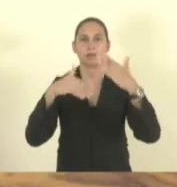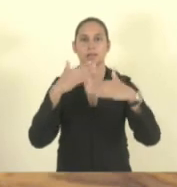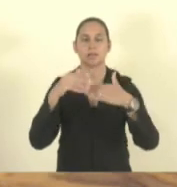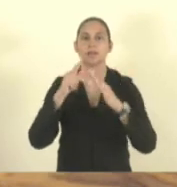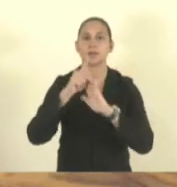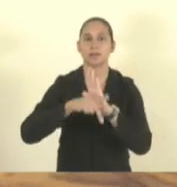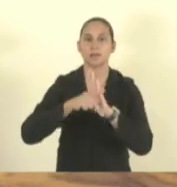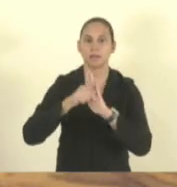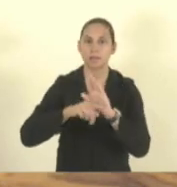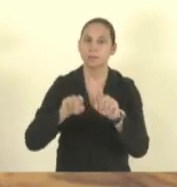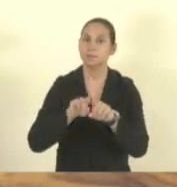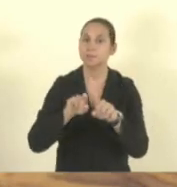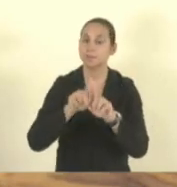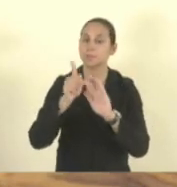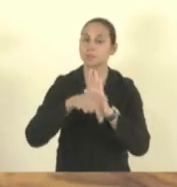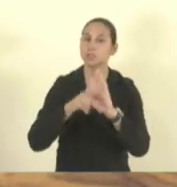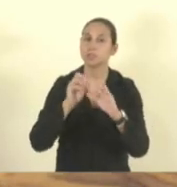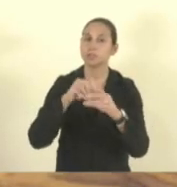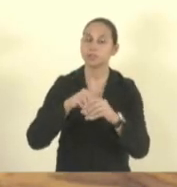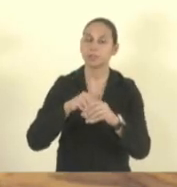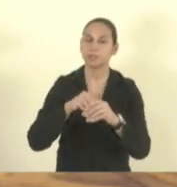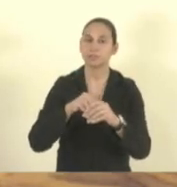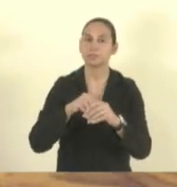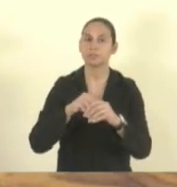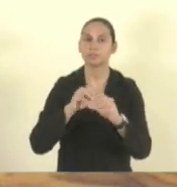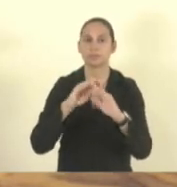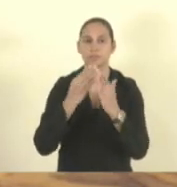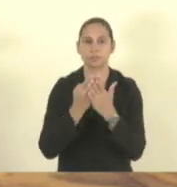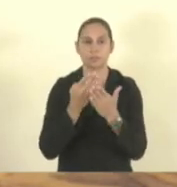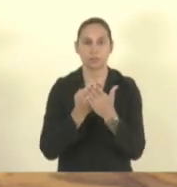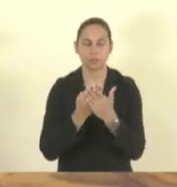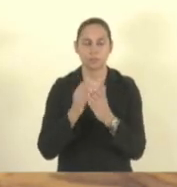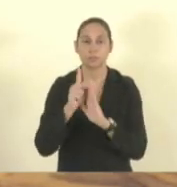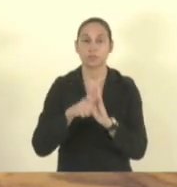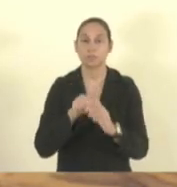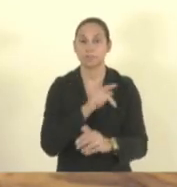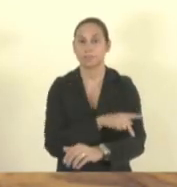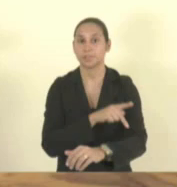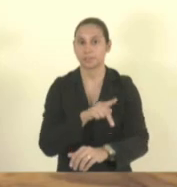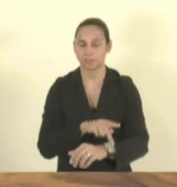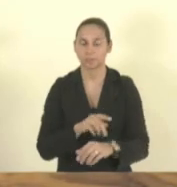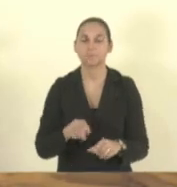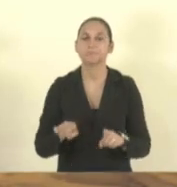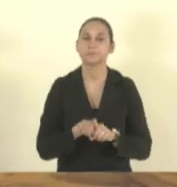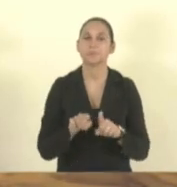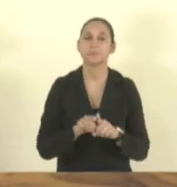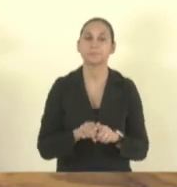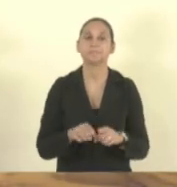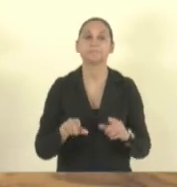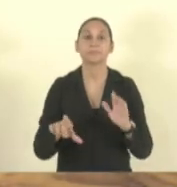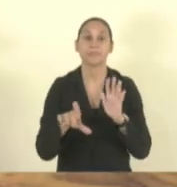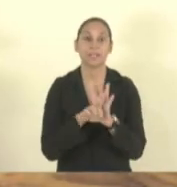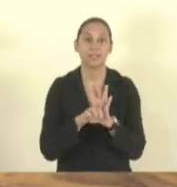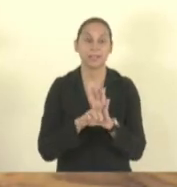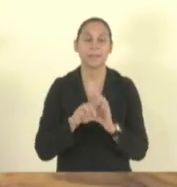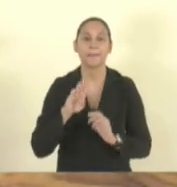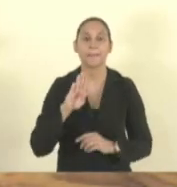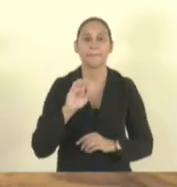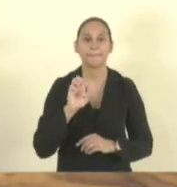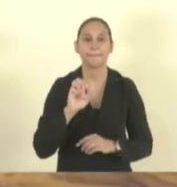pedagógico das instituições. E a lei Berenice Piana fala